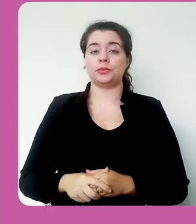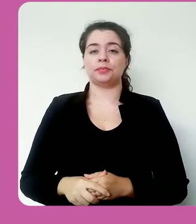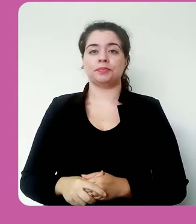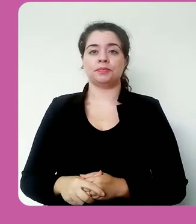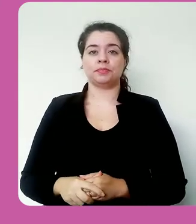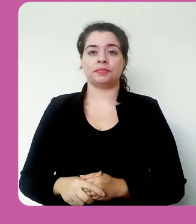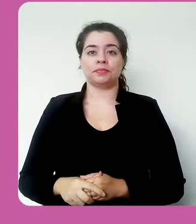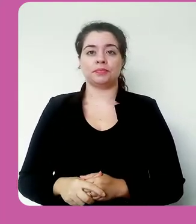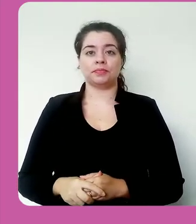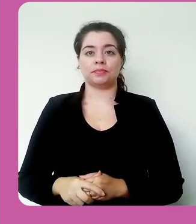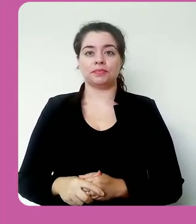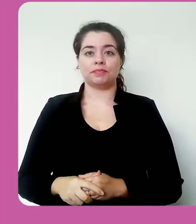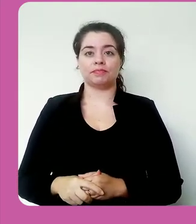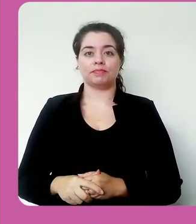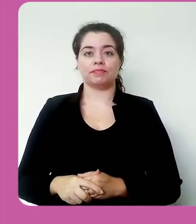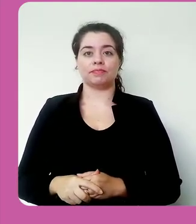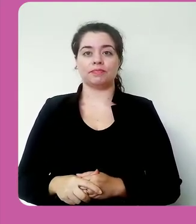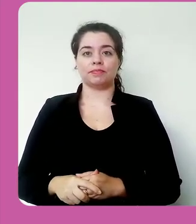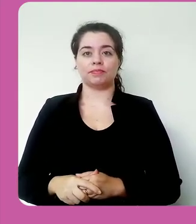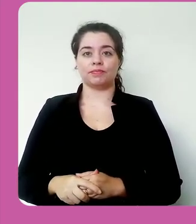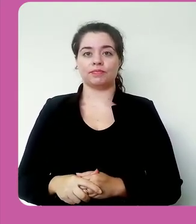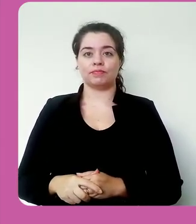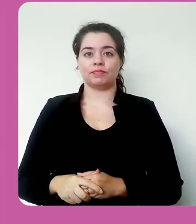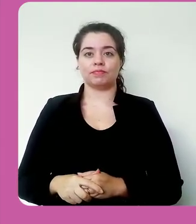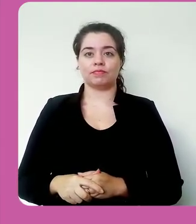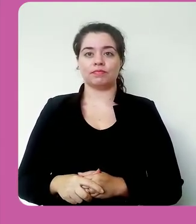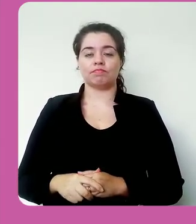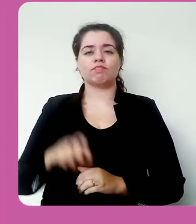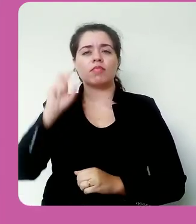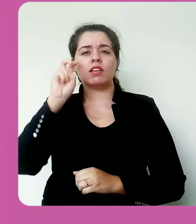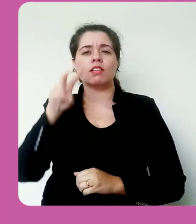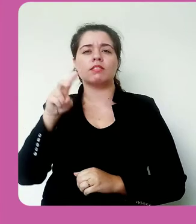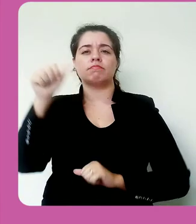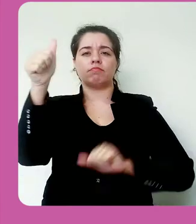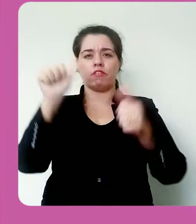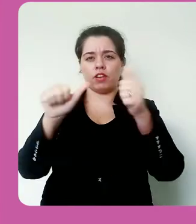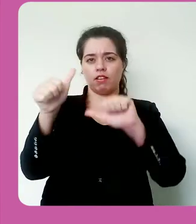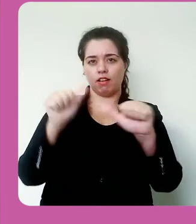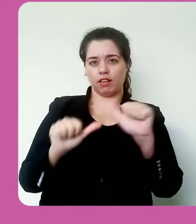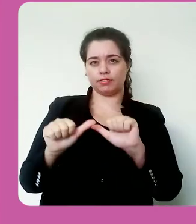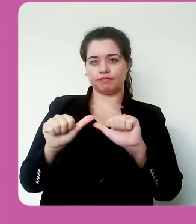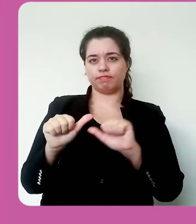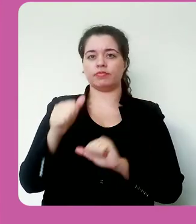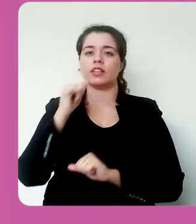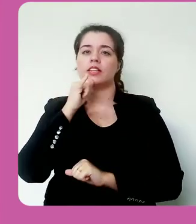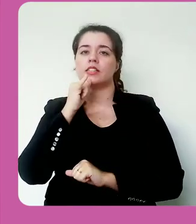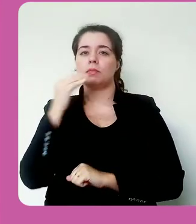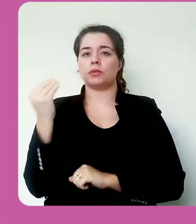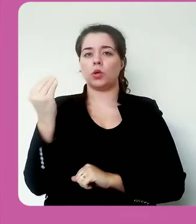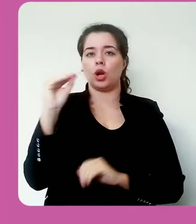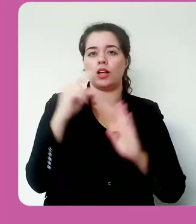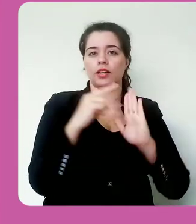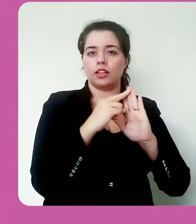avaliar a tarefa. Aqui eu vou dar uma nota para ele,